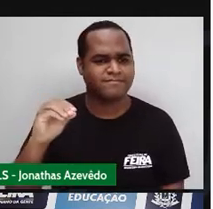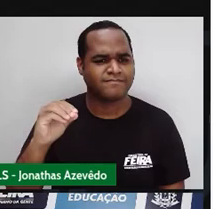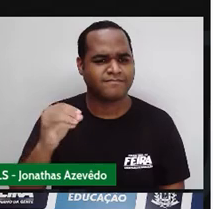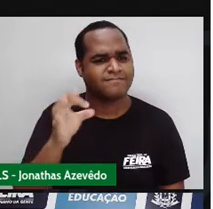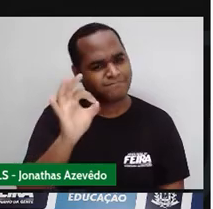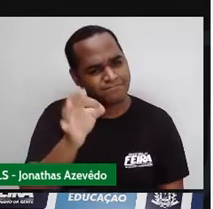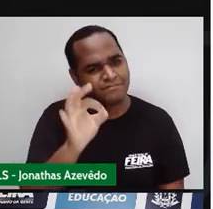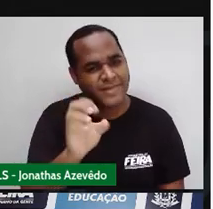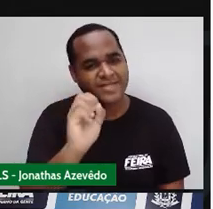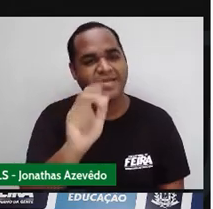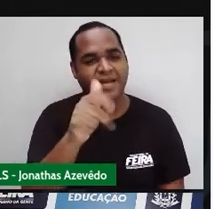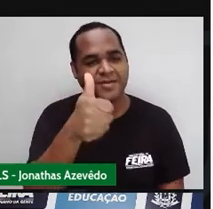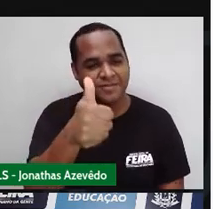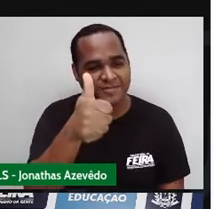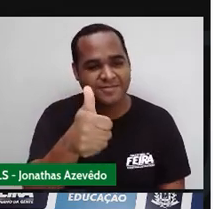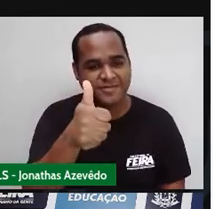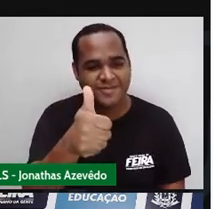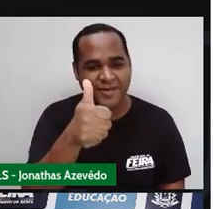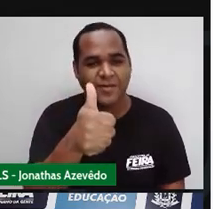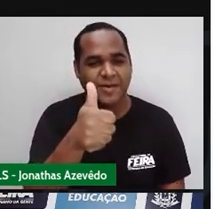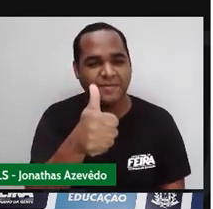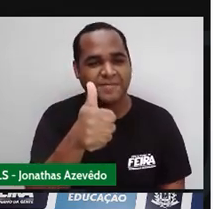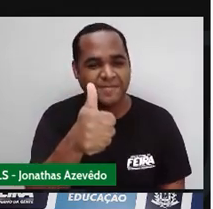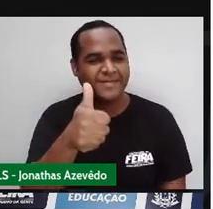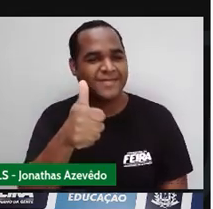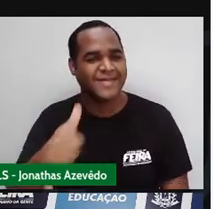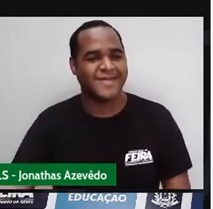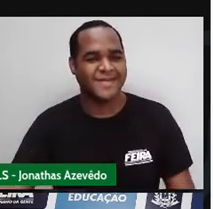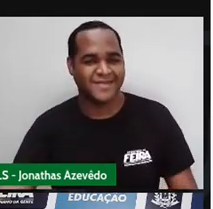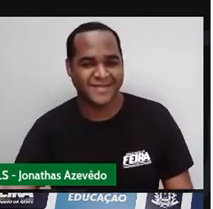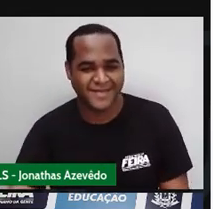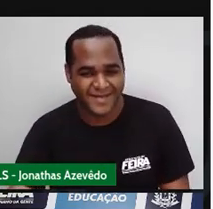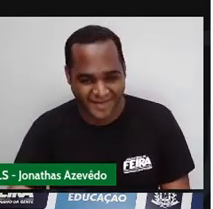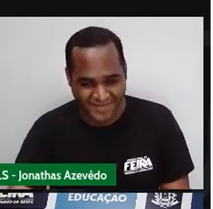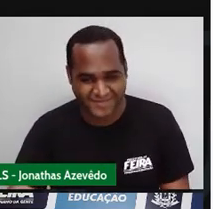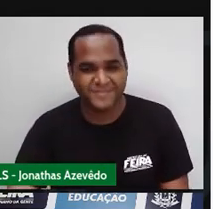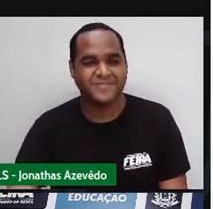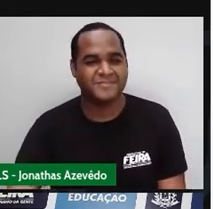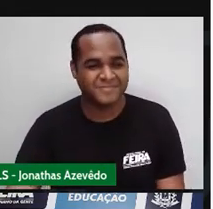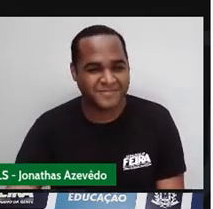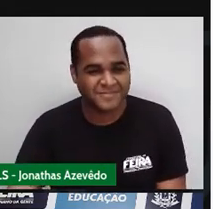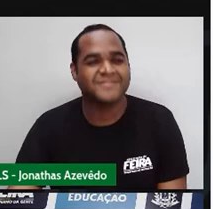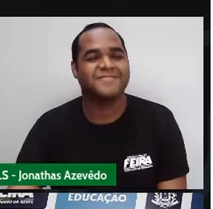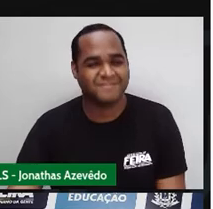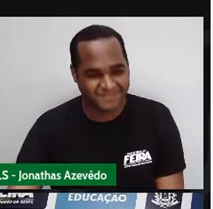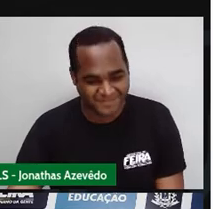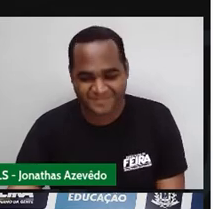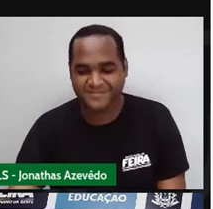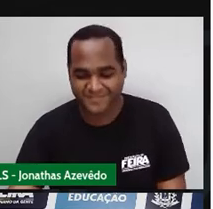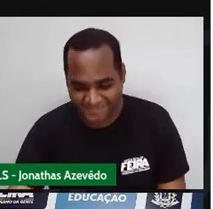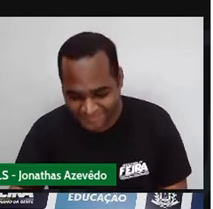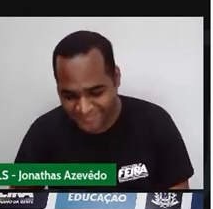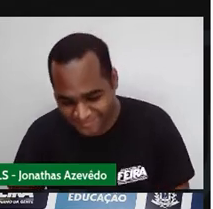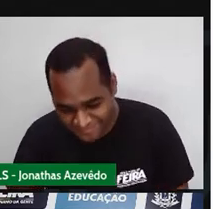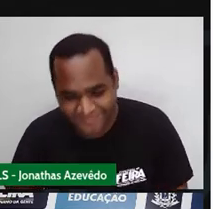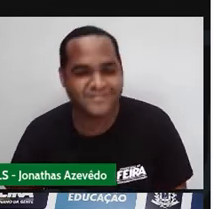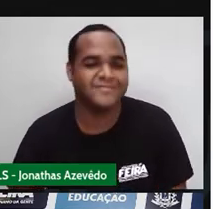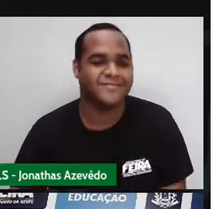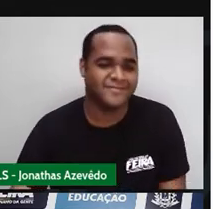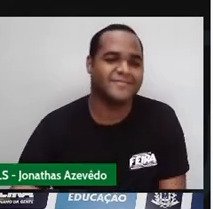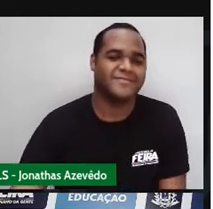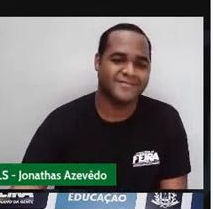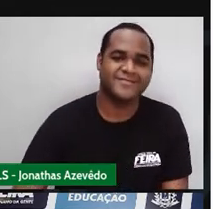Confere O Jonatas acaba de confirmar Que sim, eu